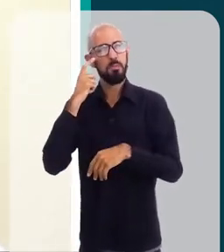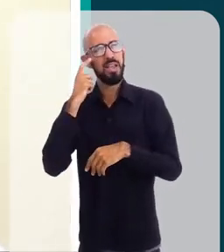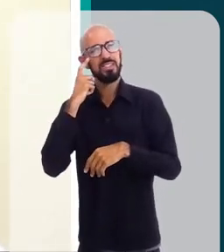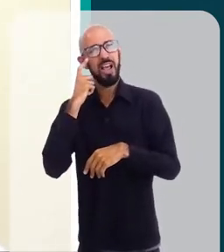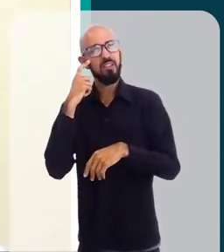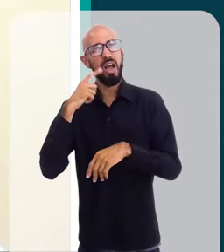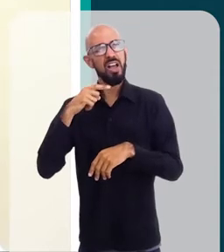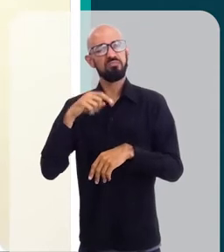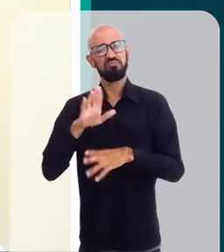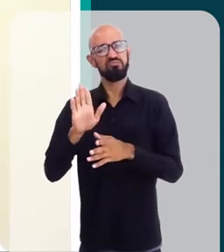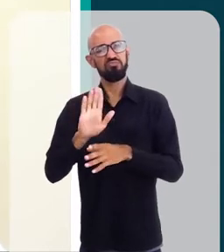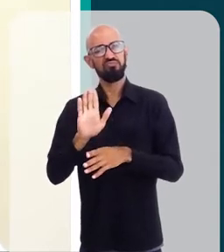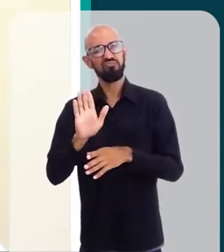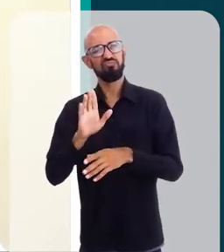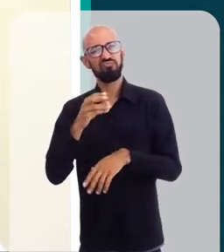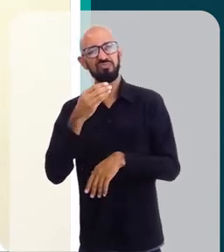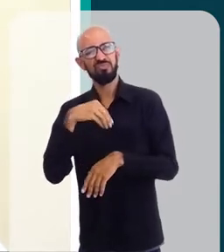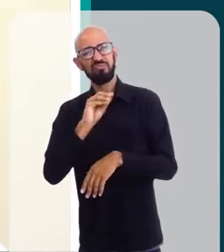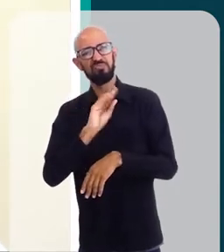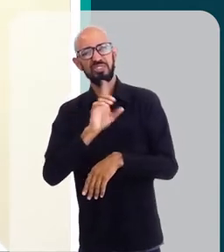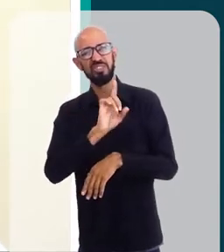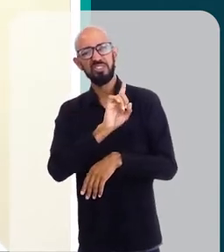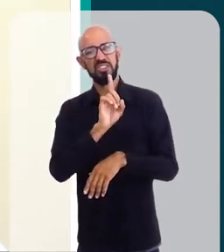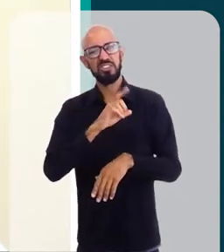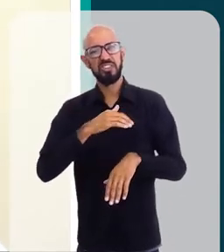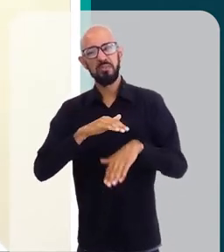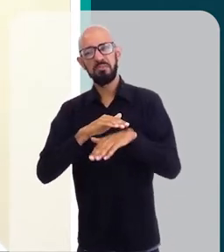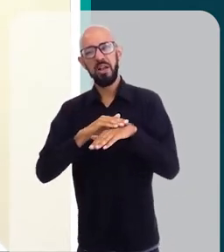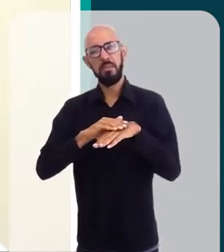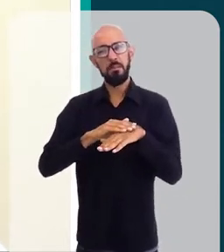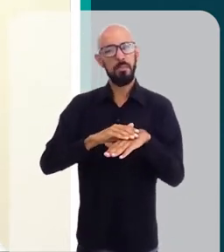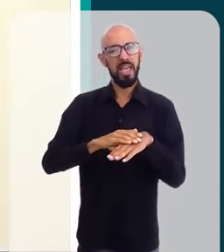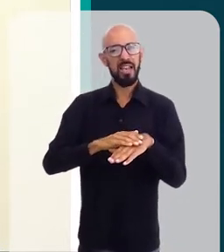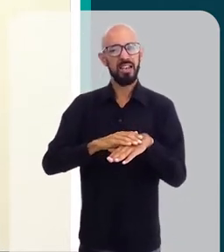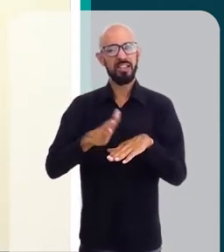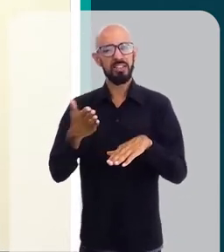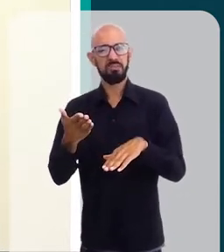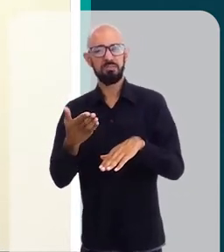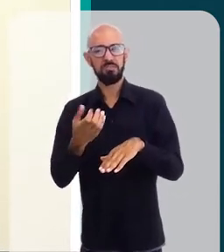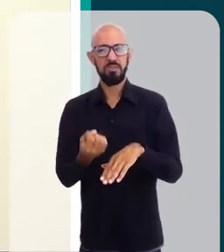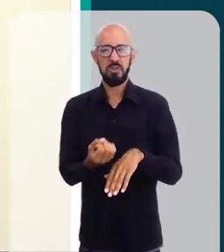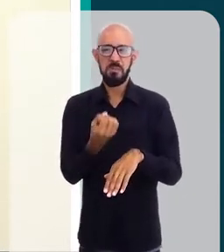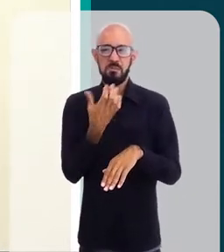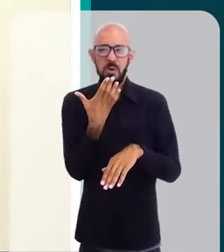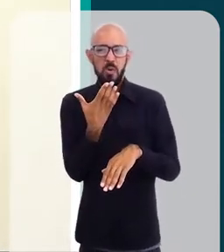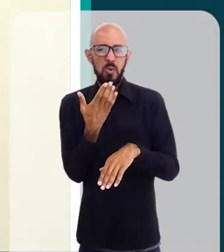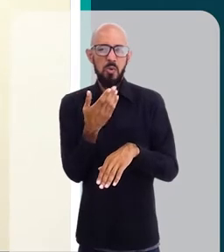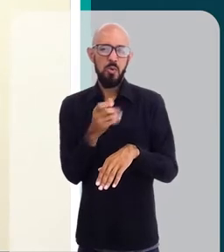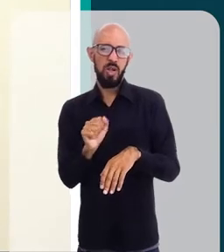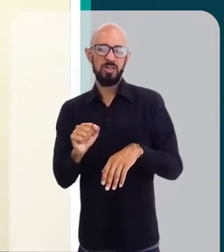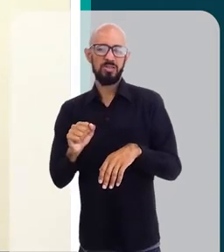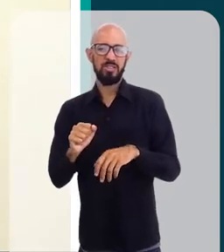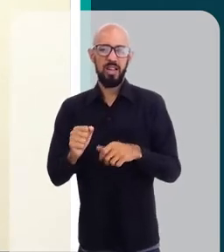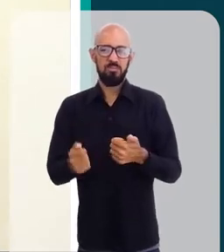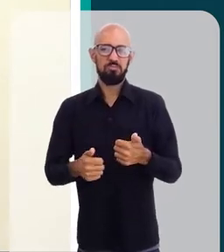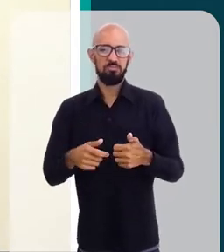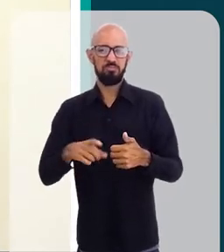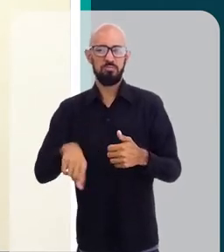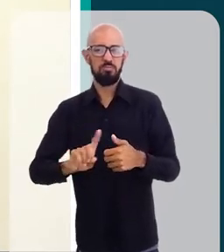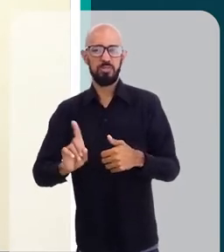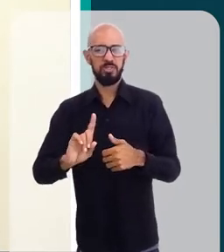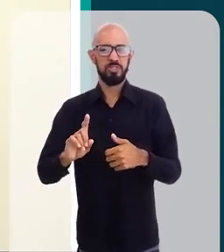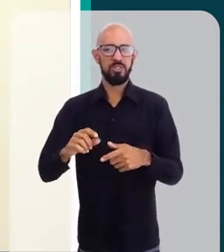que realmente era uma pele que não necessitava de cuidados,